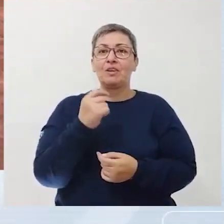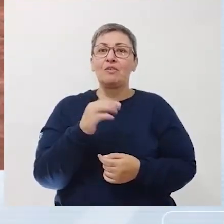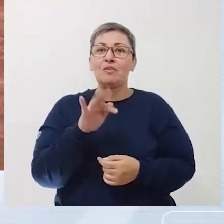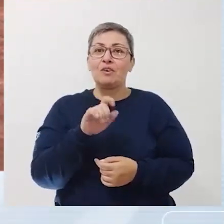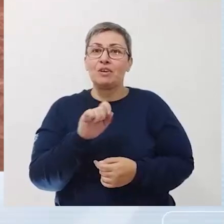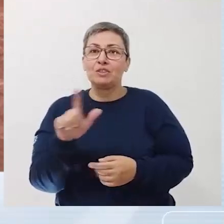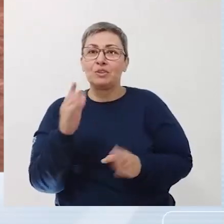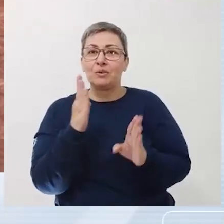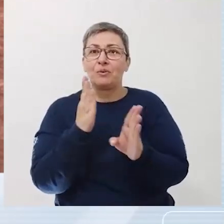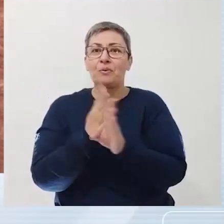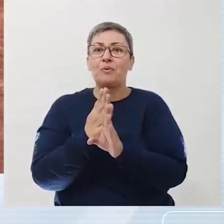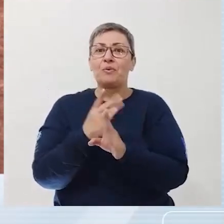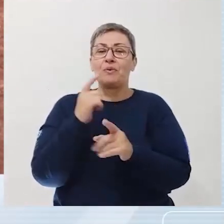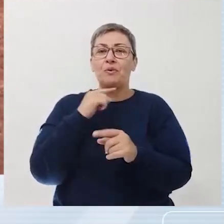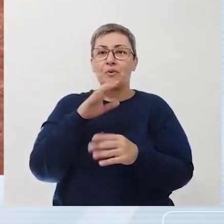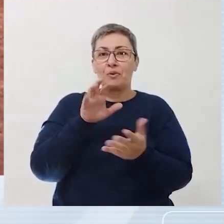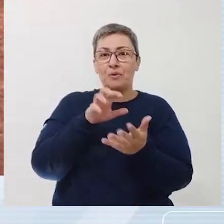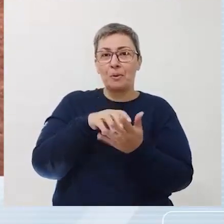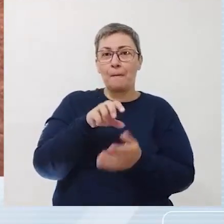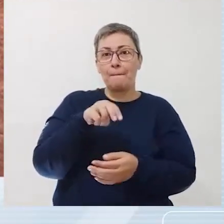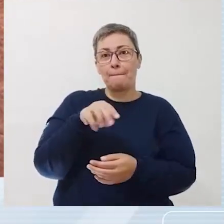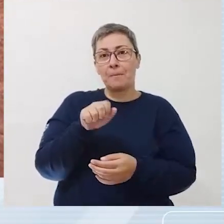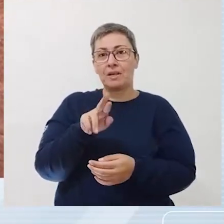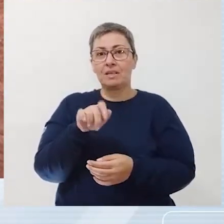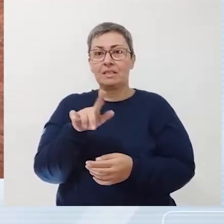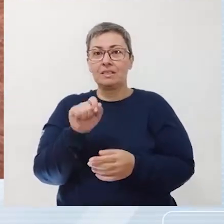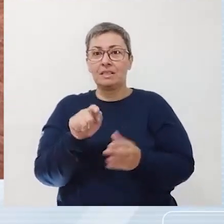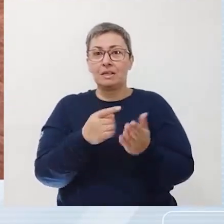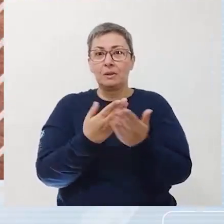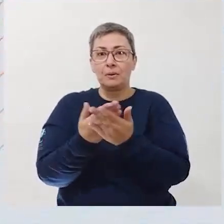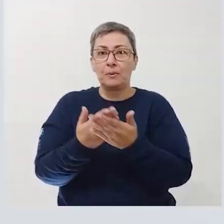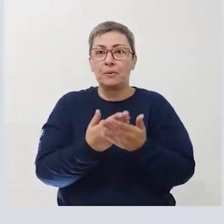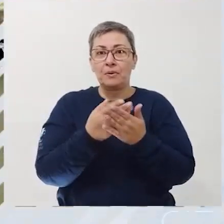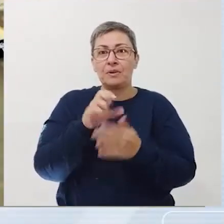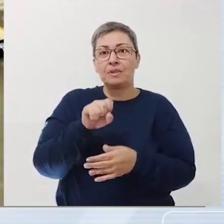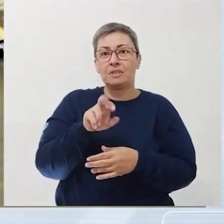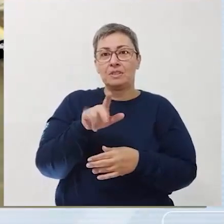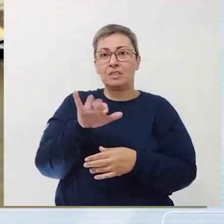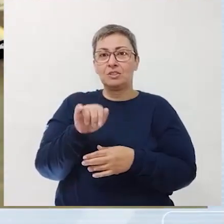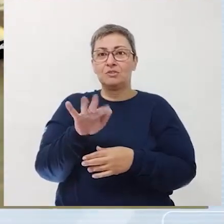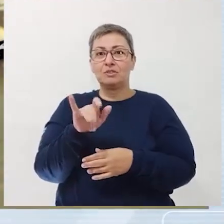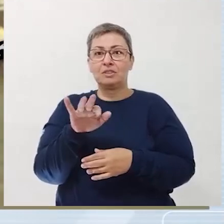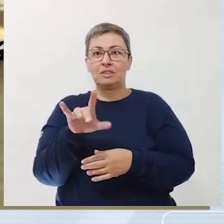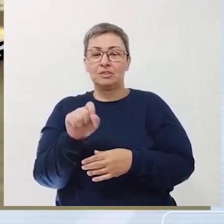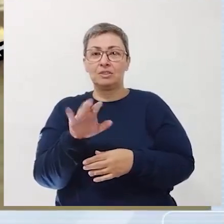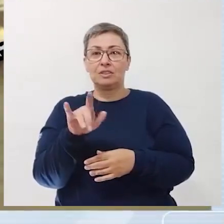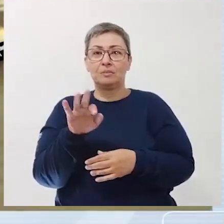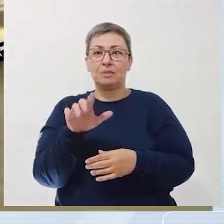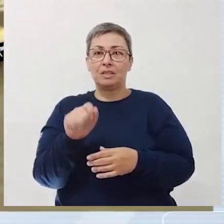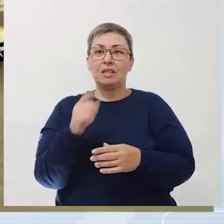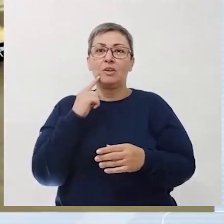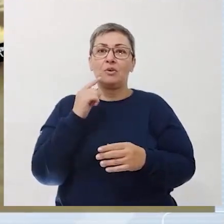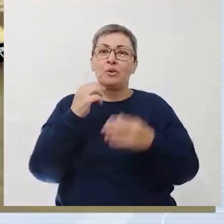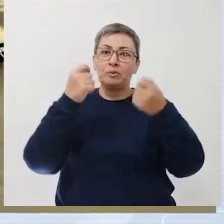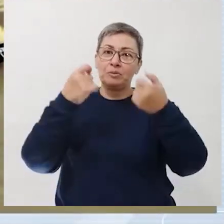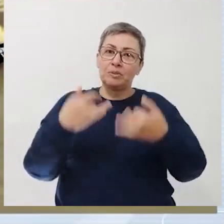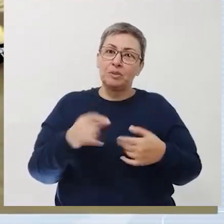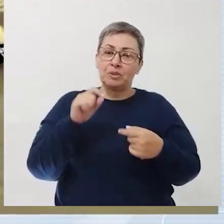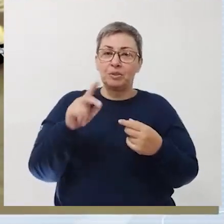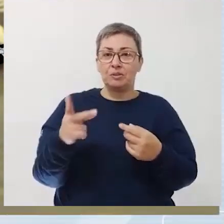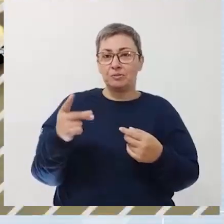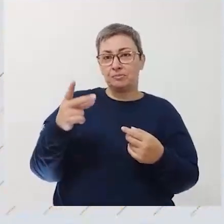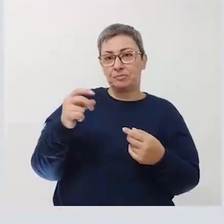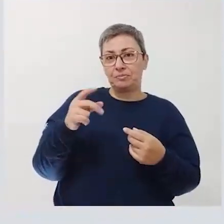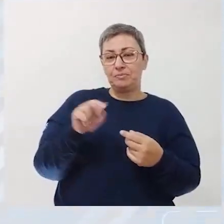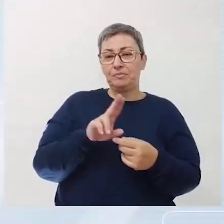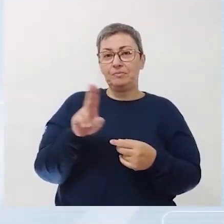Os fósseis foram descobertos no sítio Marquesã, pelo pesquisador Sérgio Furtado Cabreira, o que justifica